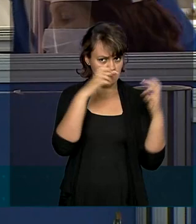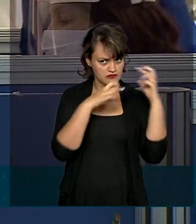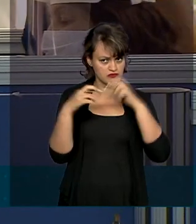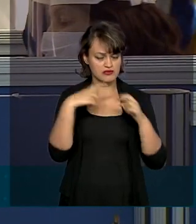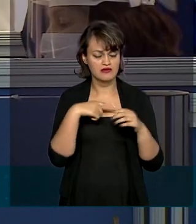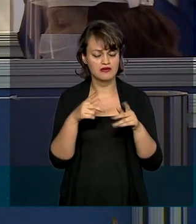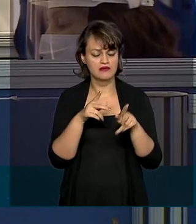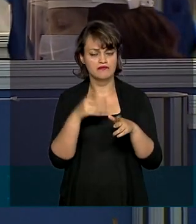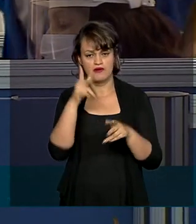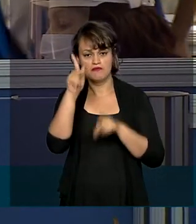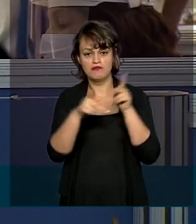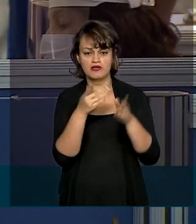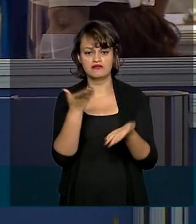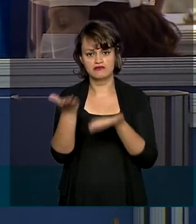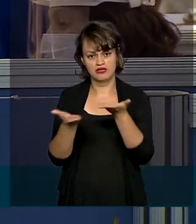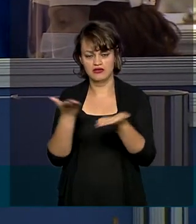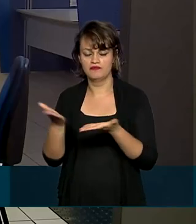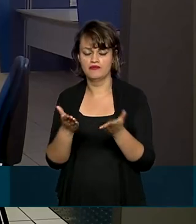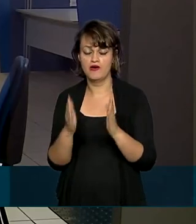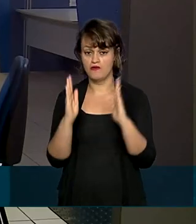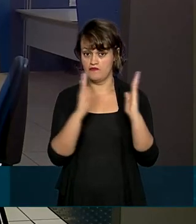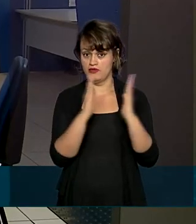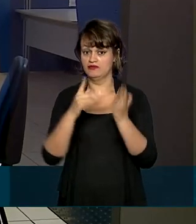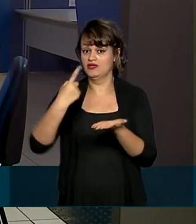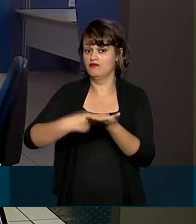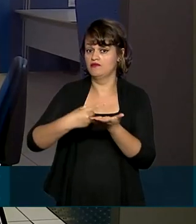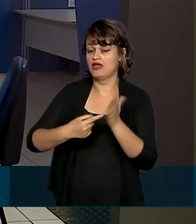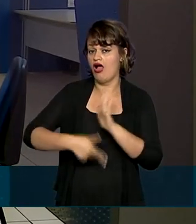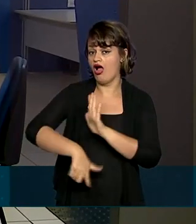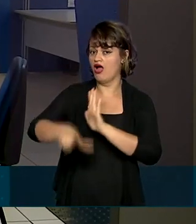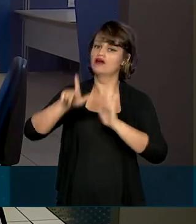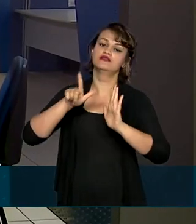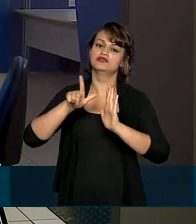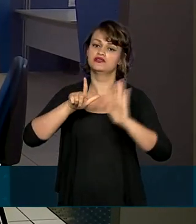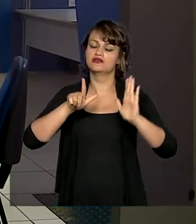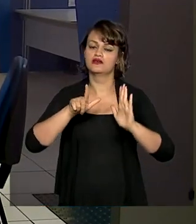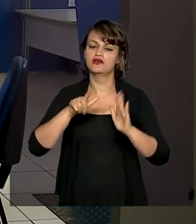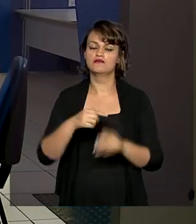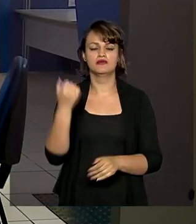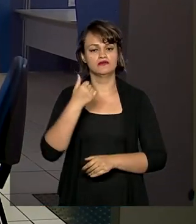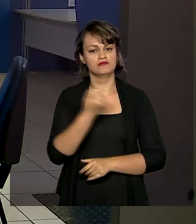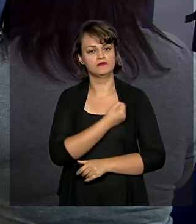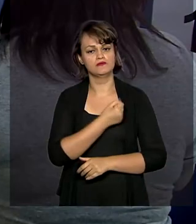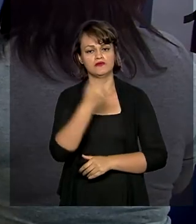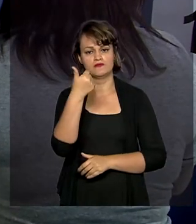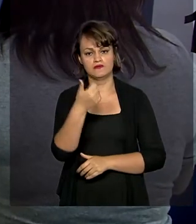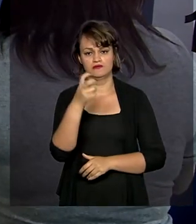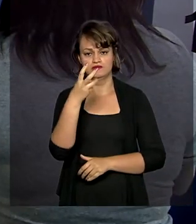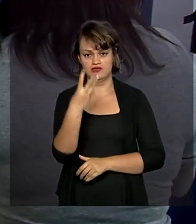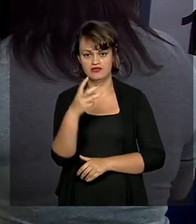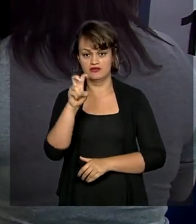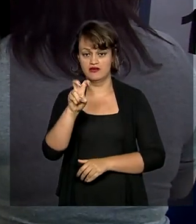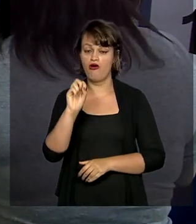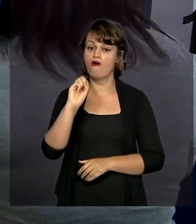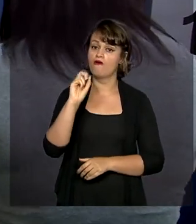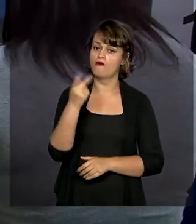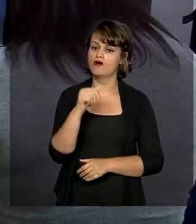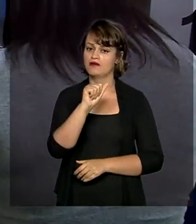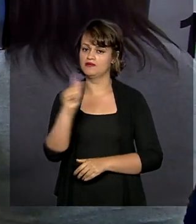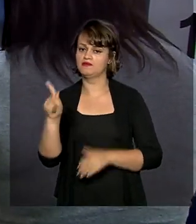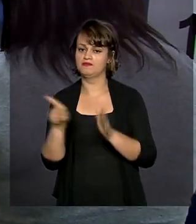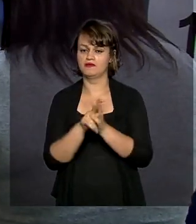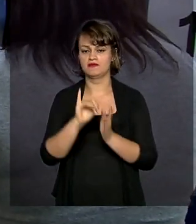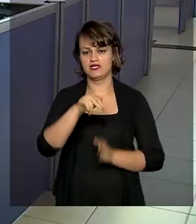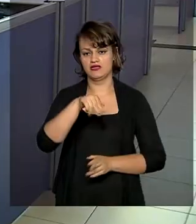atendimento ao público. Os horários precisam ser agendados com antecedência pelo 135 ou pelo aplicativo Meu